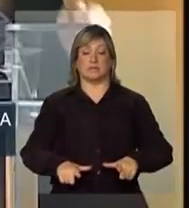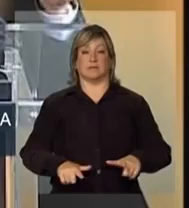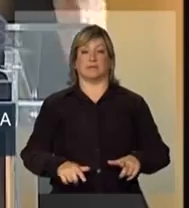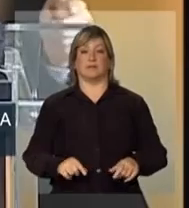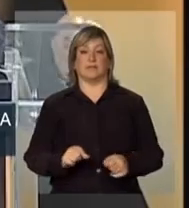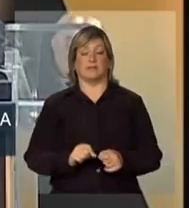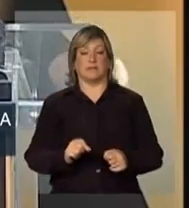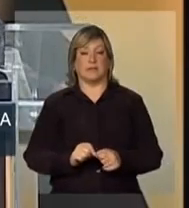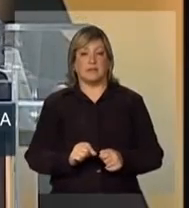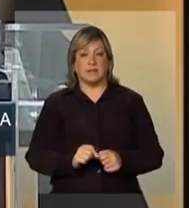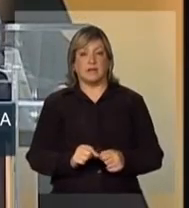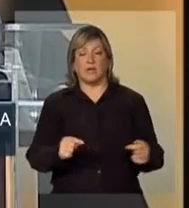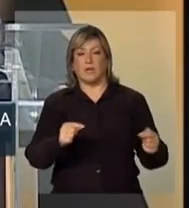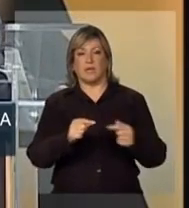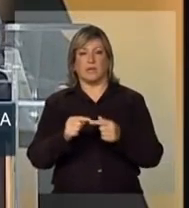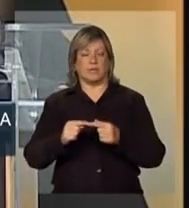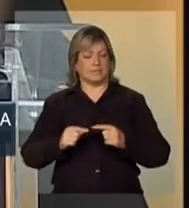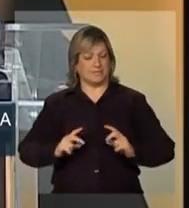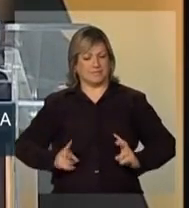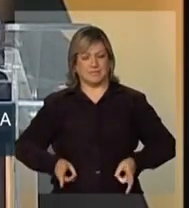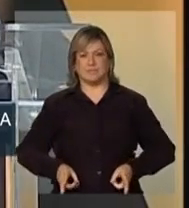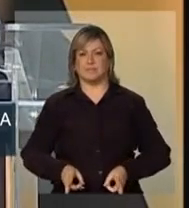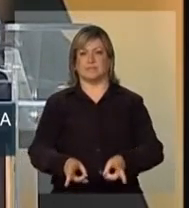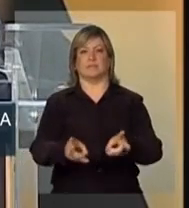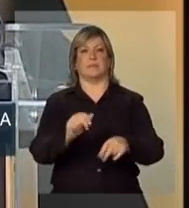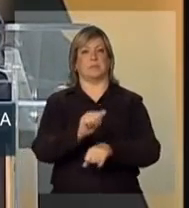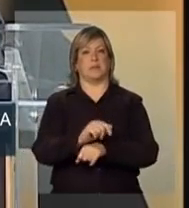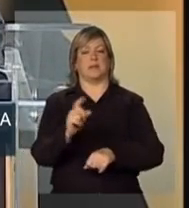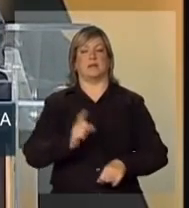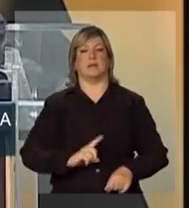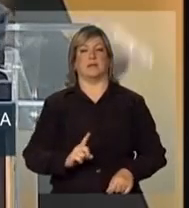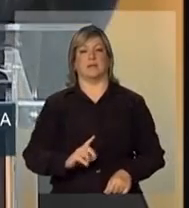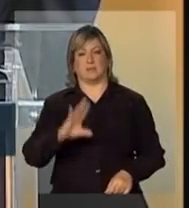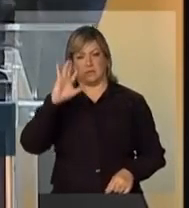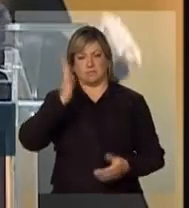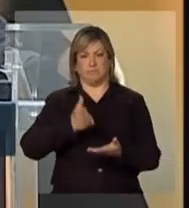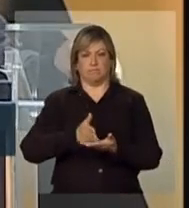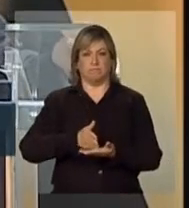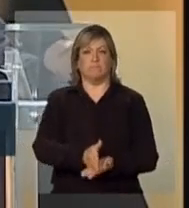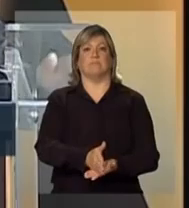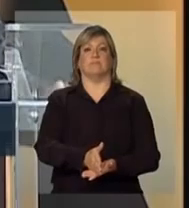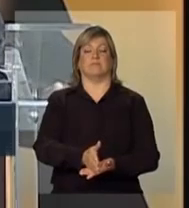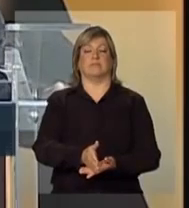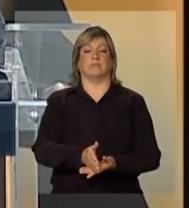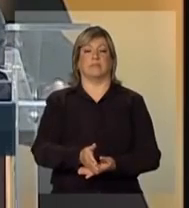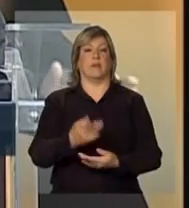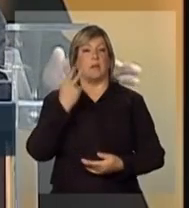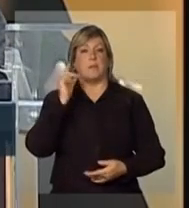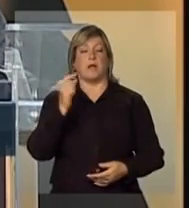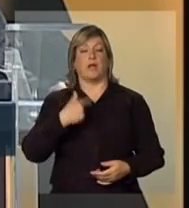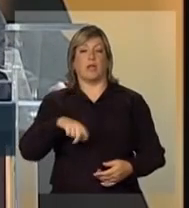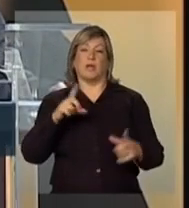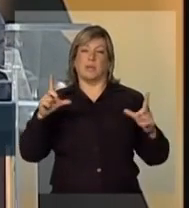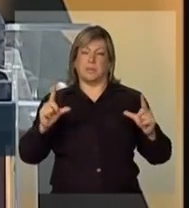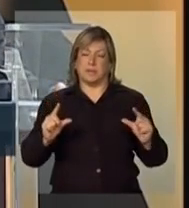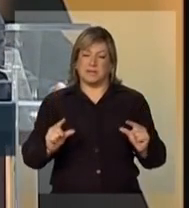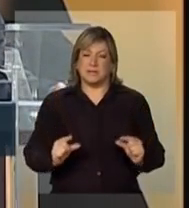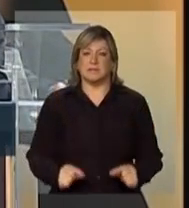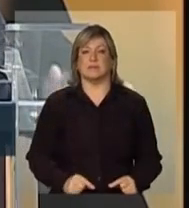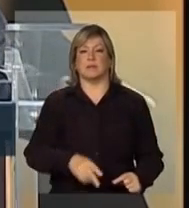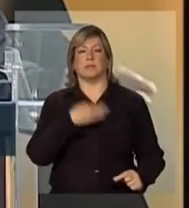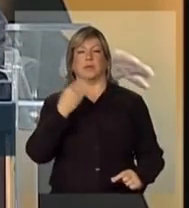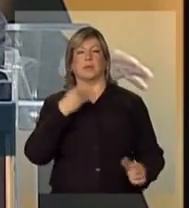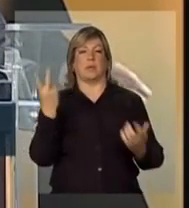trabalhar de forma incessante e determinada para que nós baixemos as estatísticas